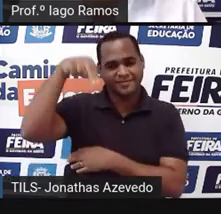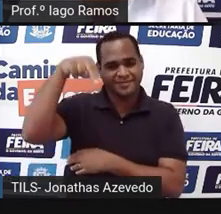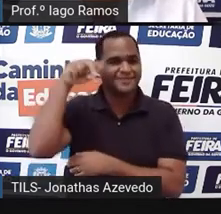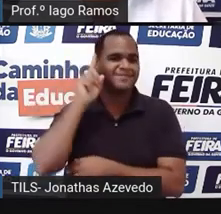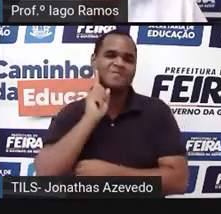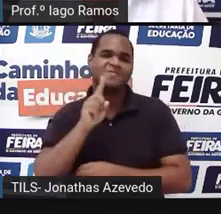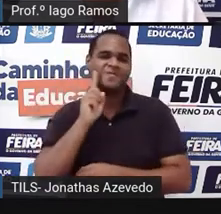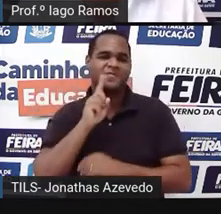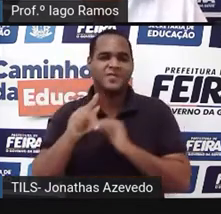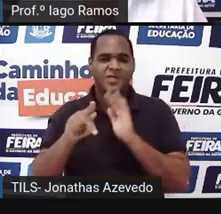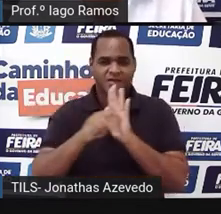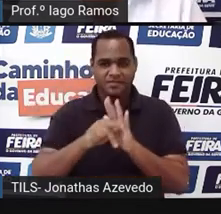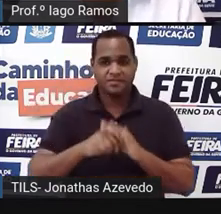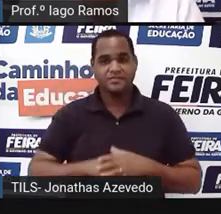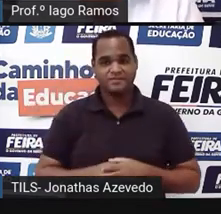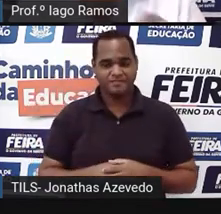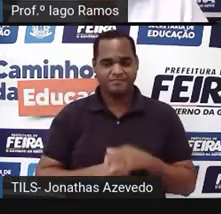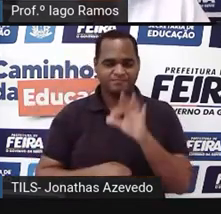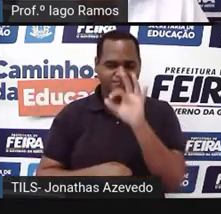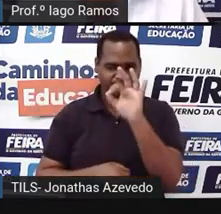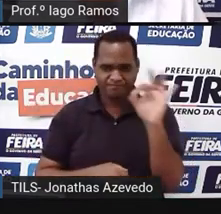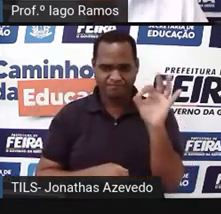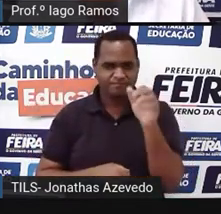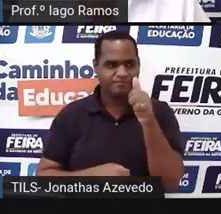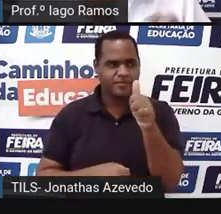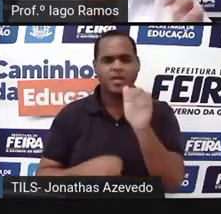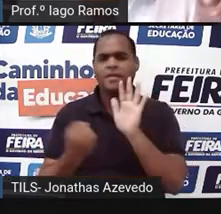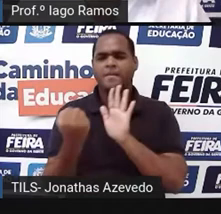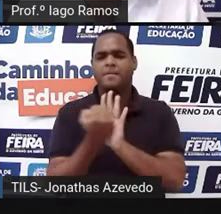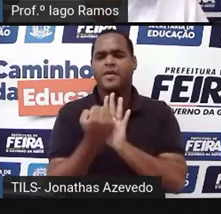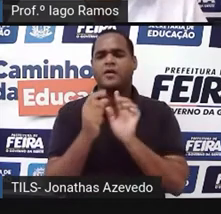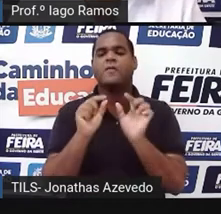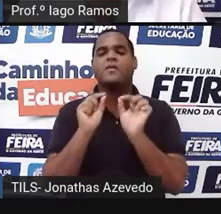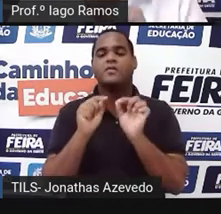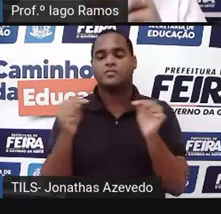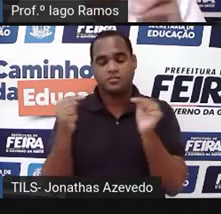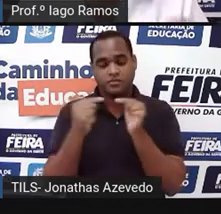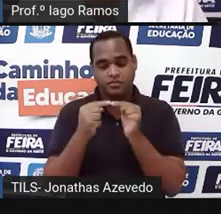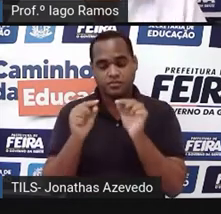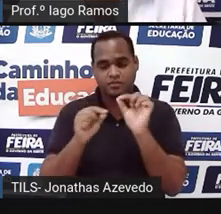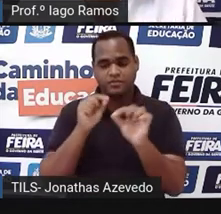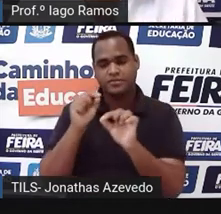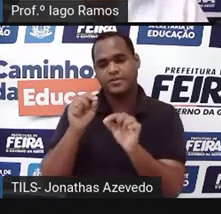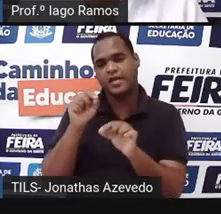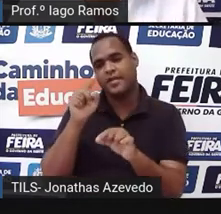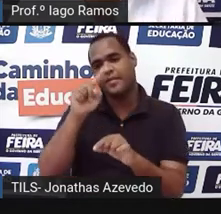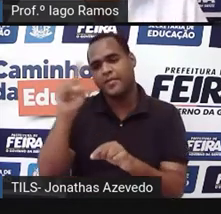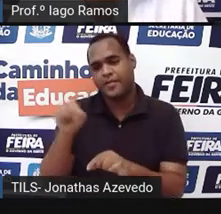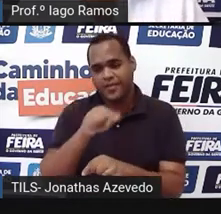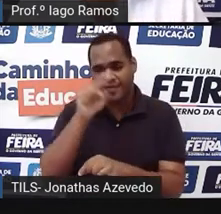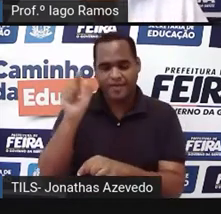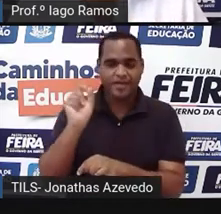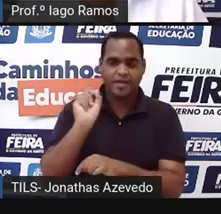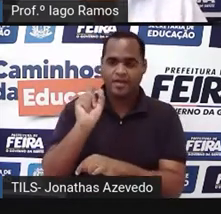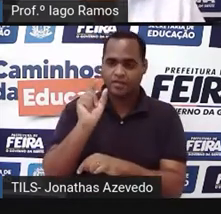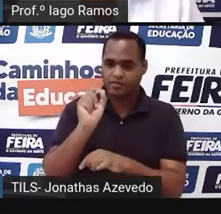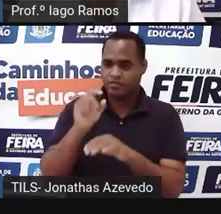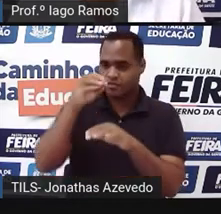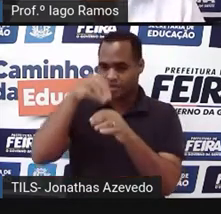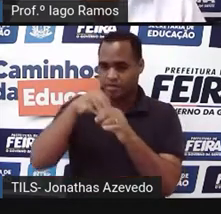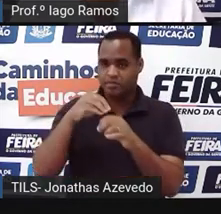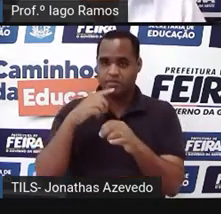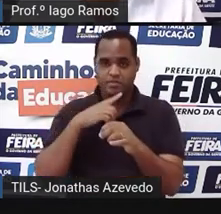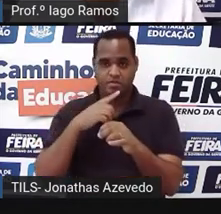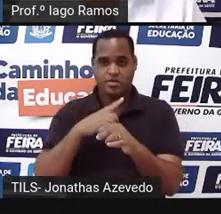-americana, tá bom? E essa logomarca, essa ela é formada, né? Por um círculo azul, dentro desse